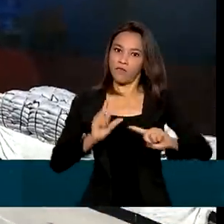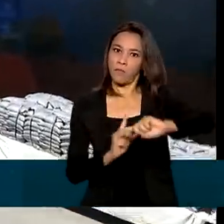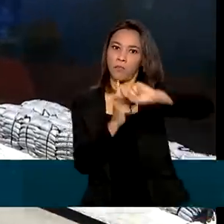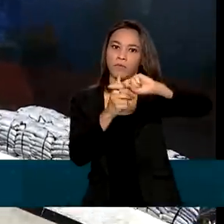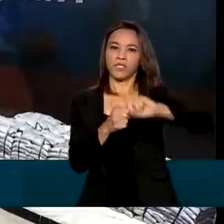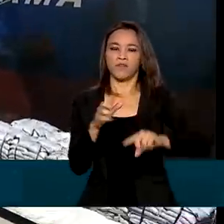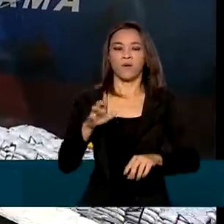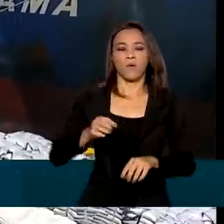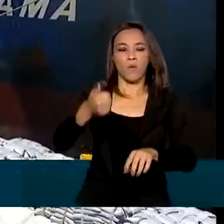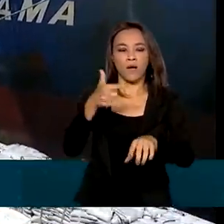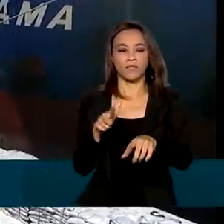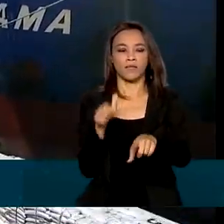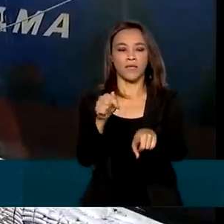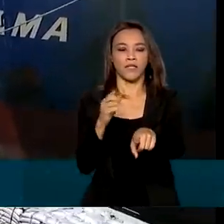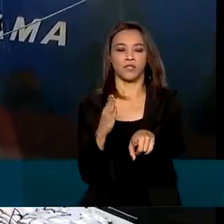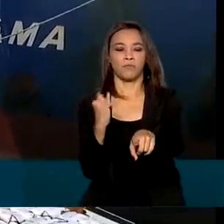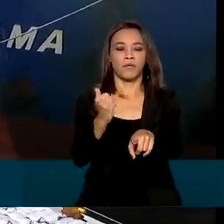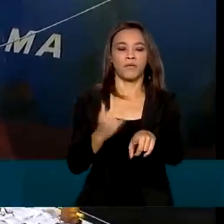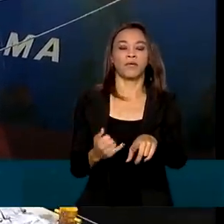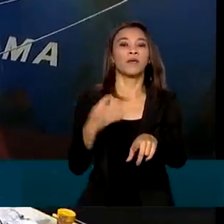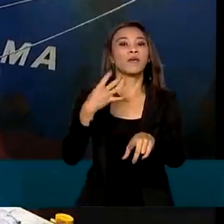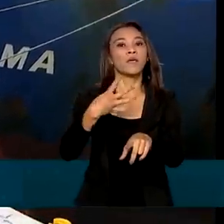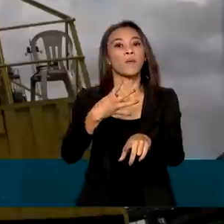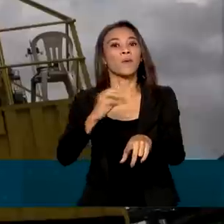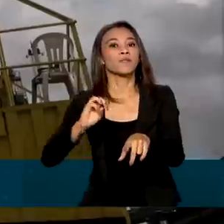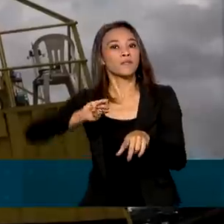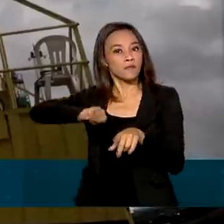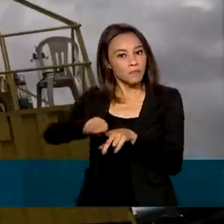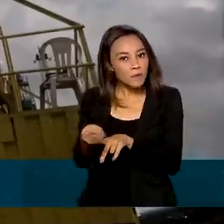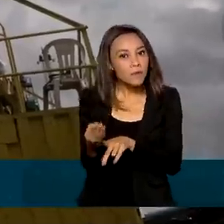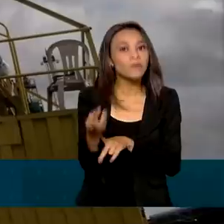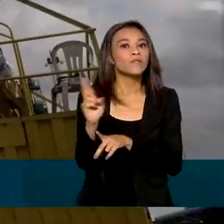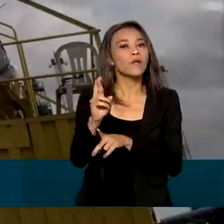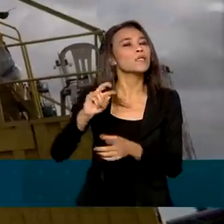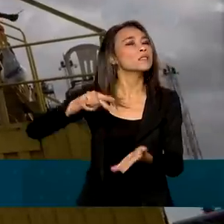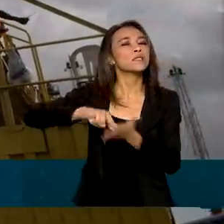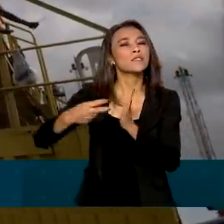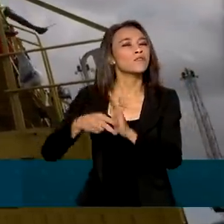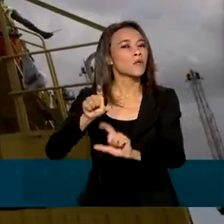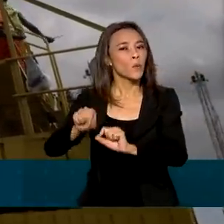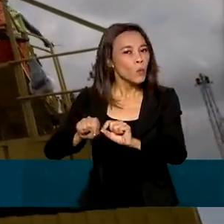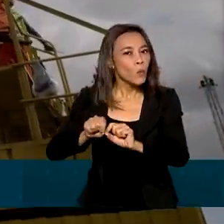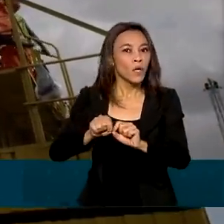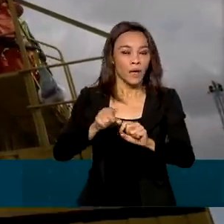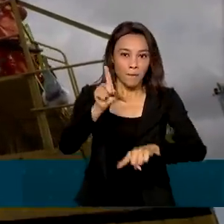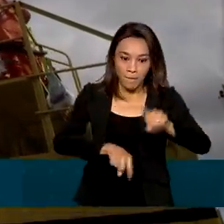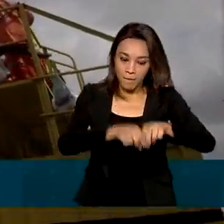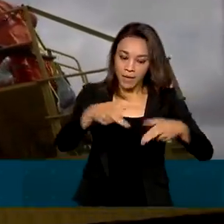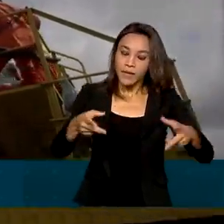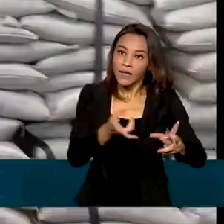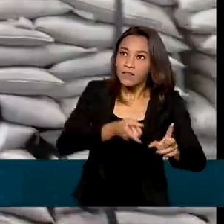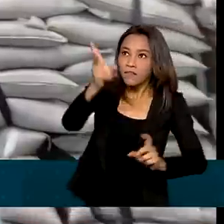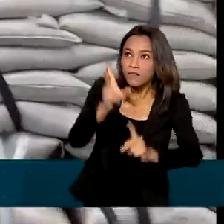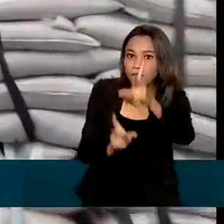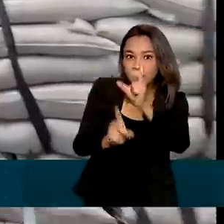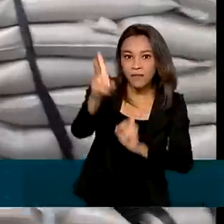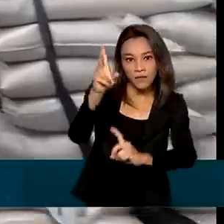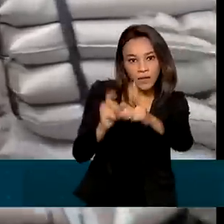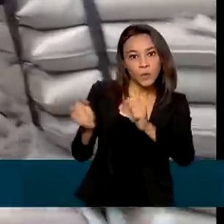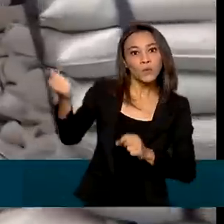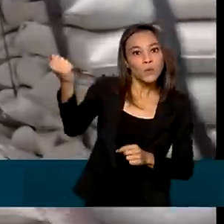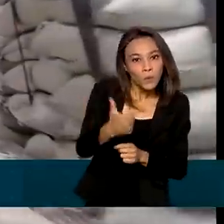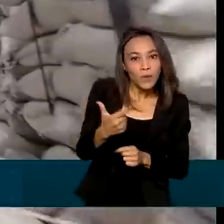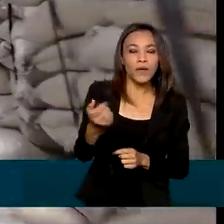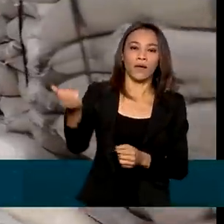bilhões e 400 milhões de dólares. Isso significa que o país exportou mais do que importou. Nas